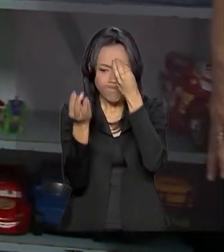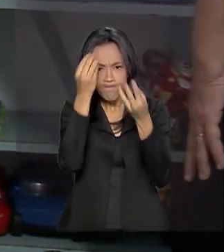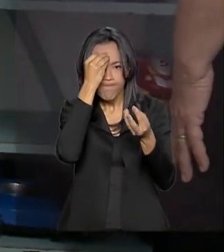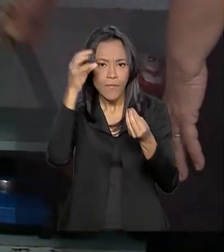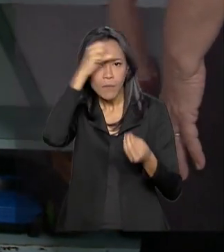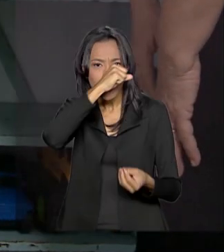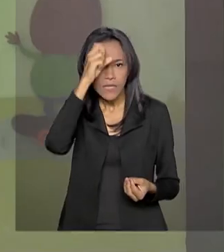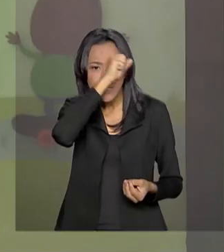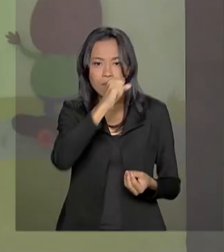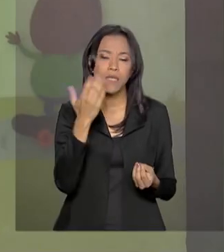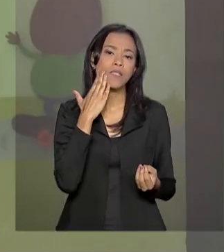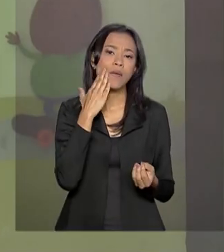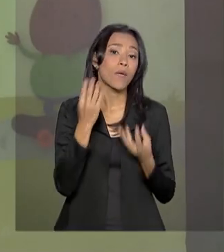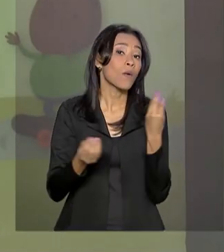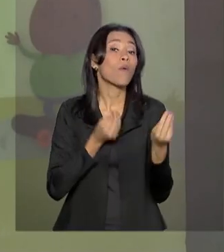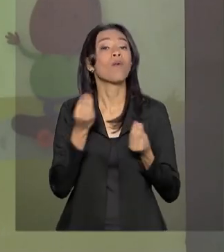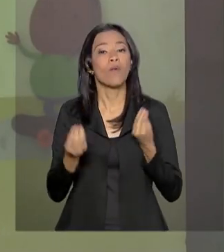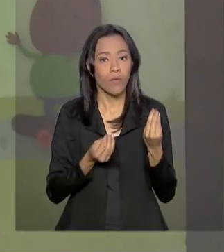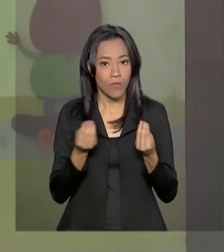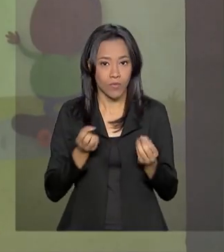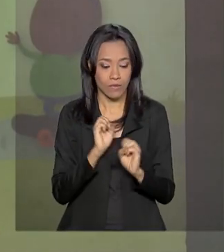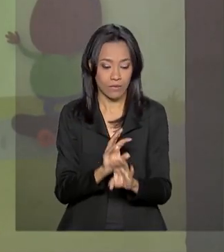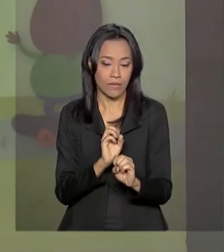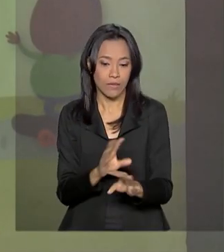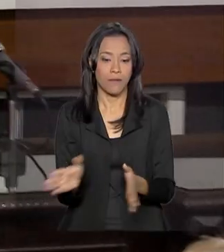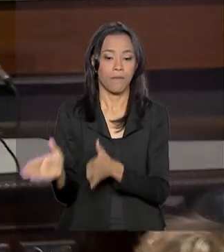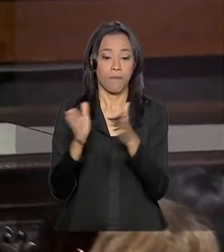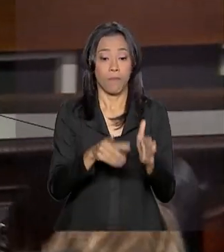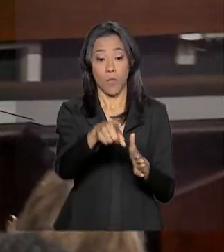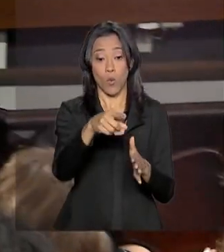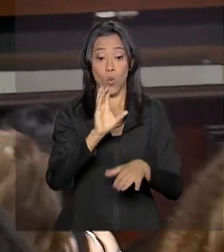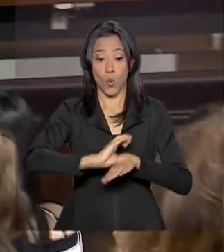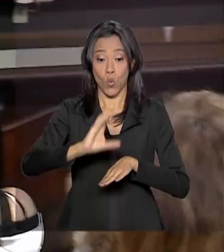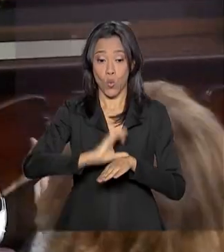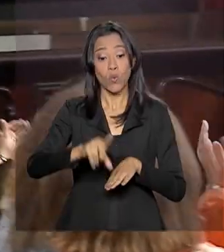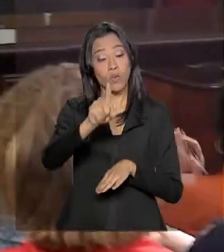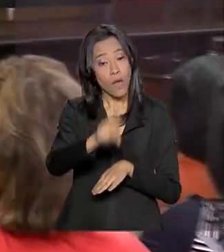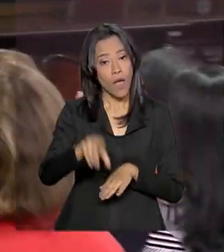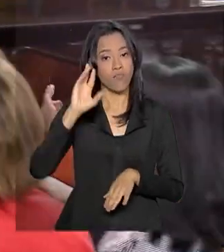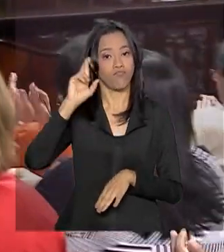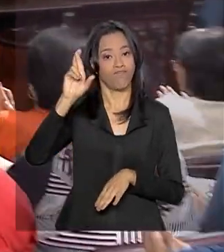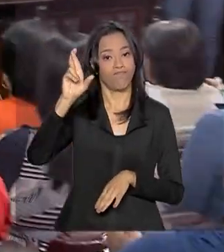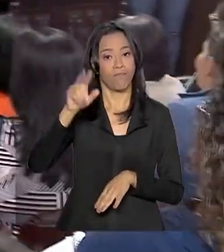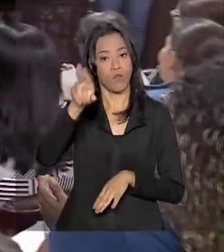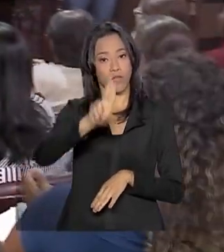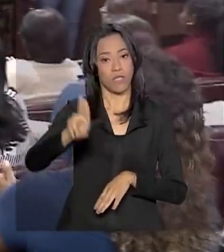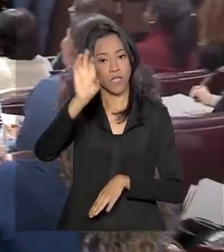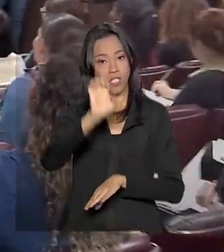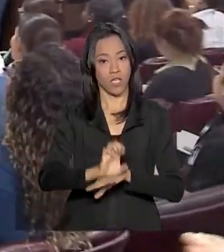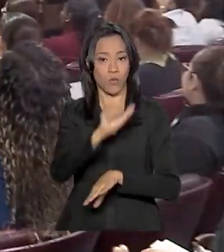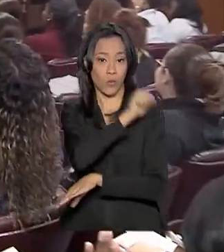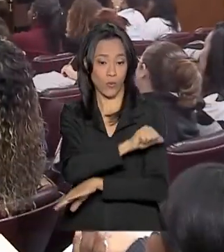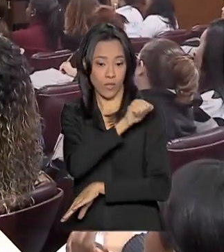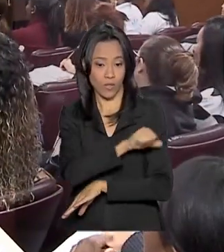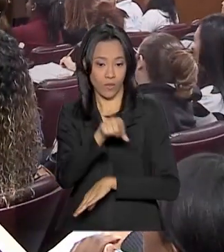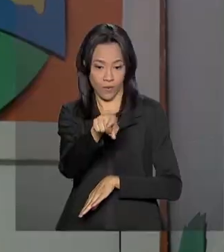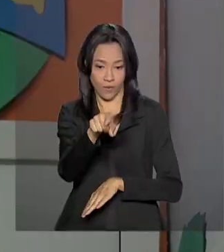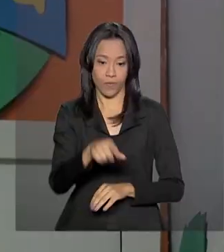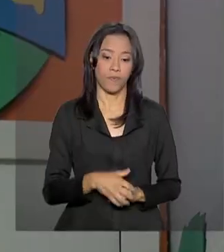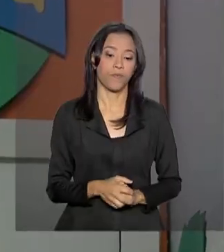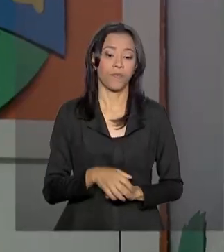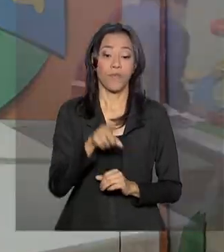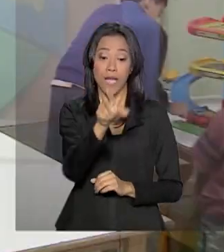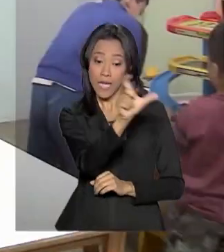lidar com essas demandas. O curso é oferecido pela Universidade do Estado do Rio de Janeiro, no Hospital Universitário Pedro Ernesto.